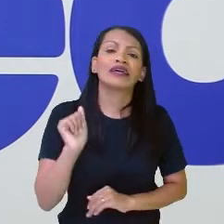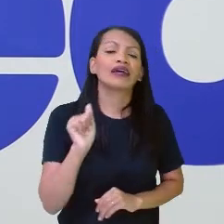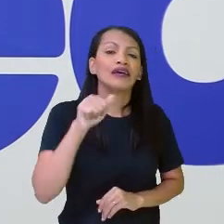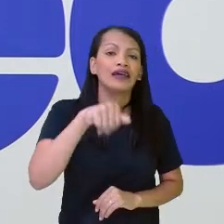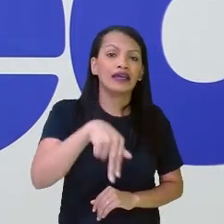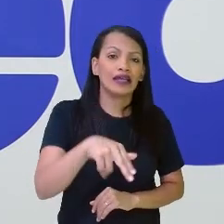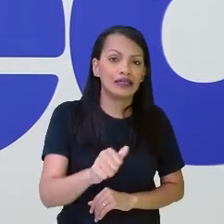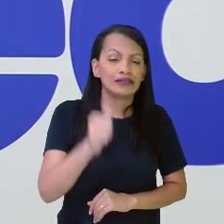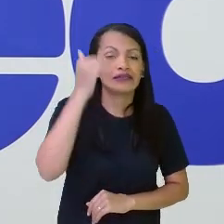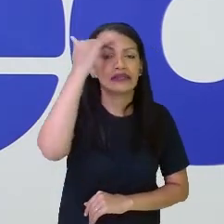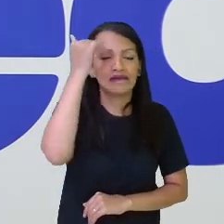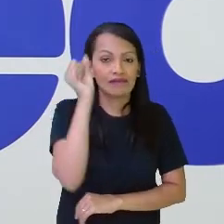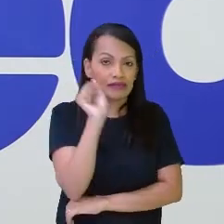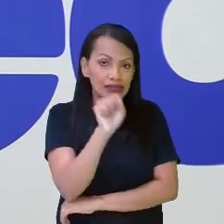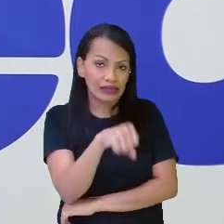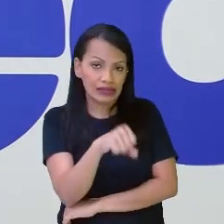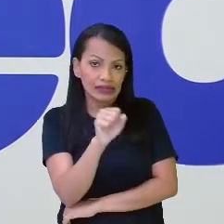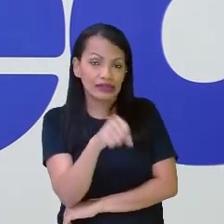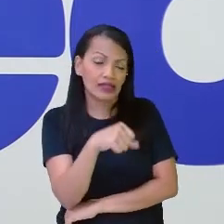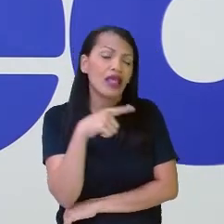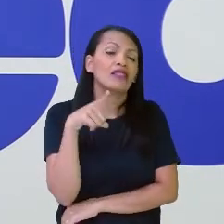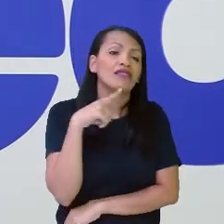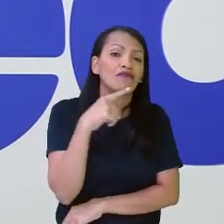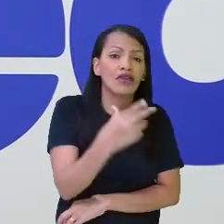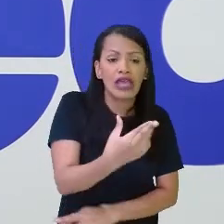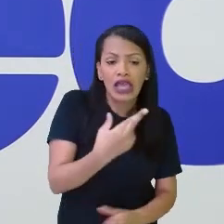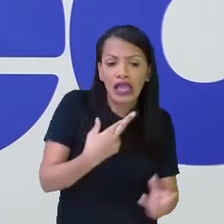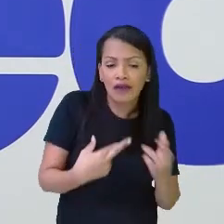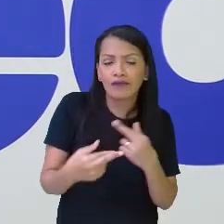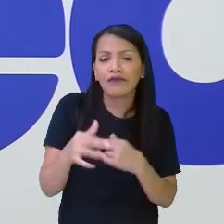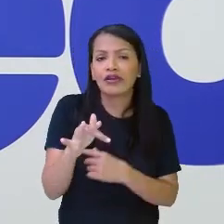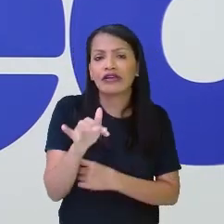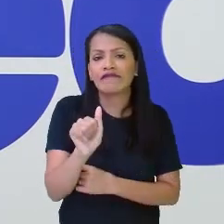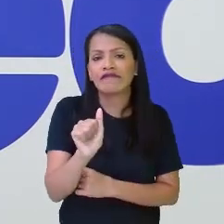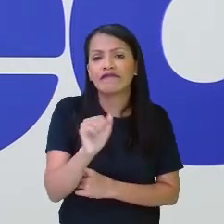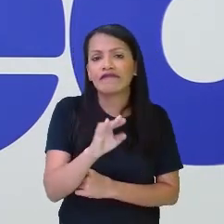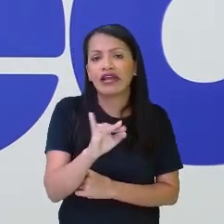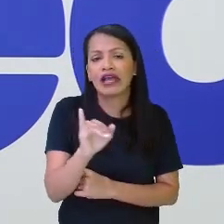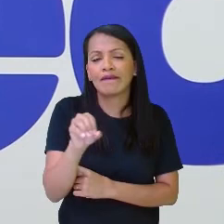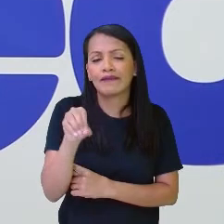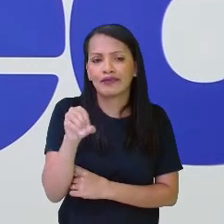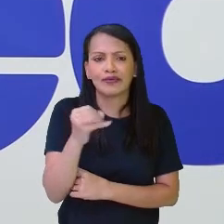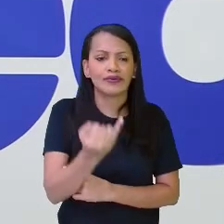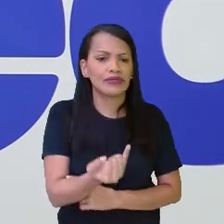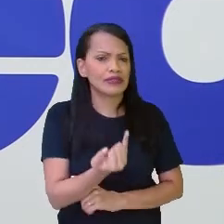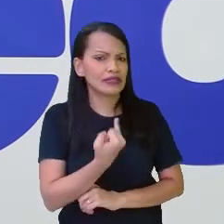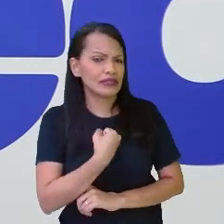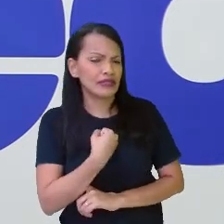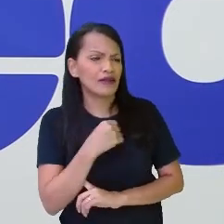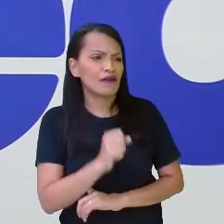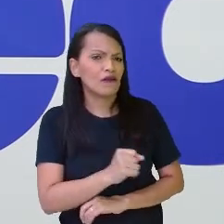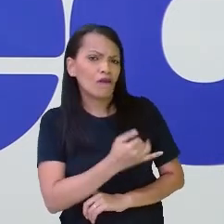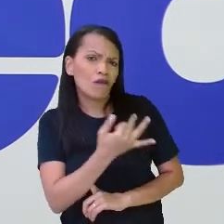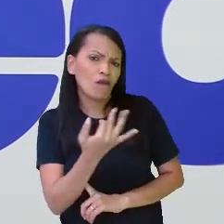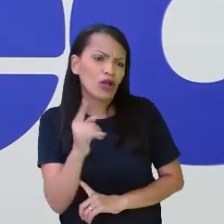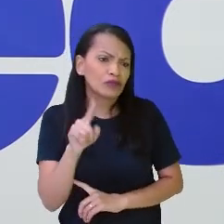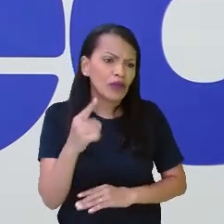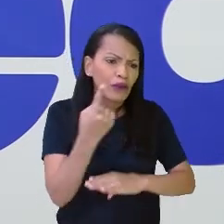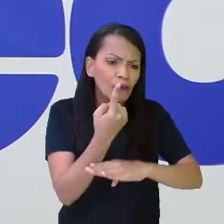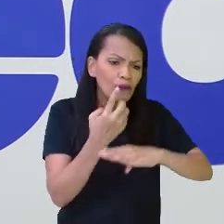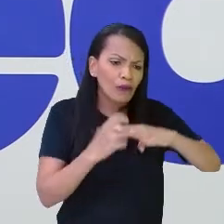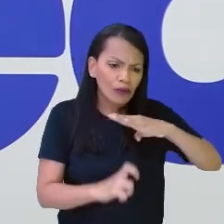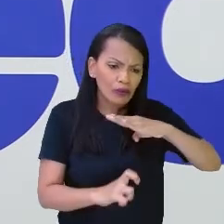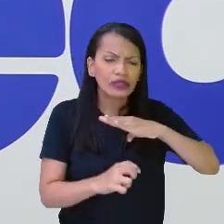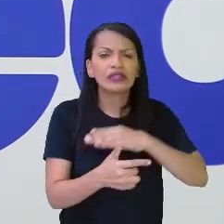aqui, que sabia sim. E aí vieram respostas. Por exemplo, o Fábio disse, você pergunta aí, quanto é um quinto de 20?